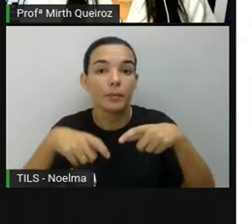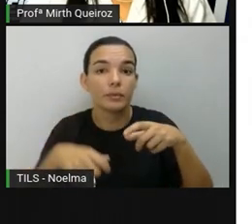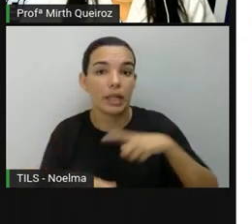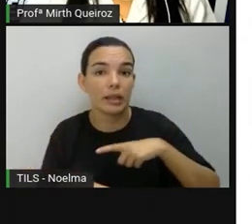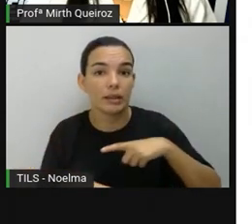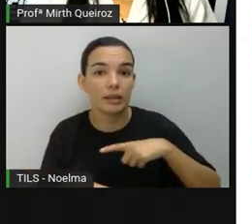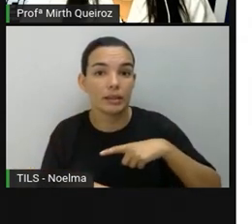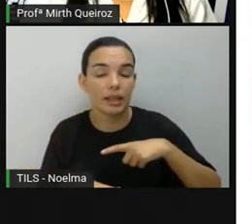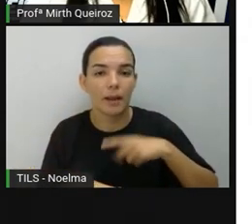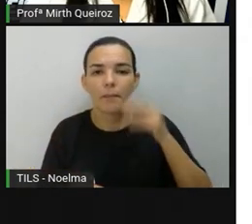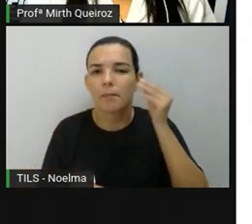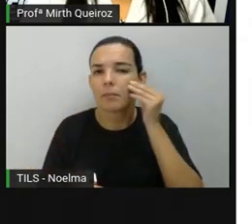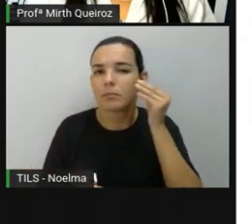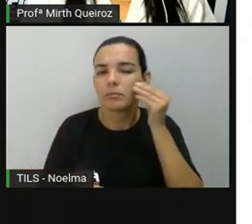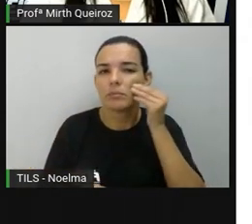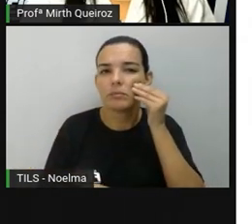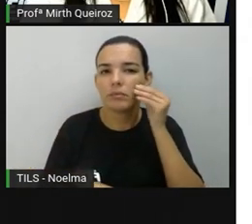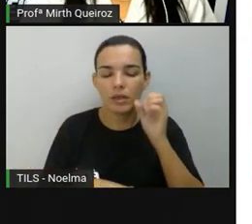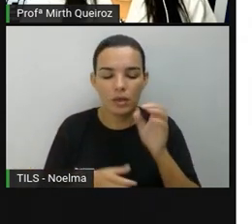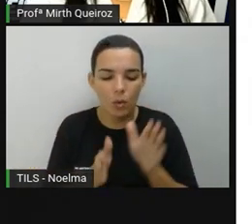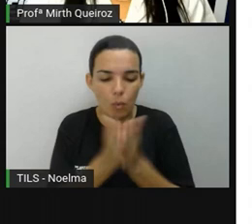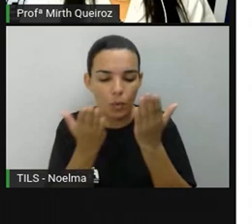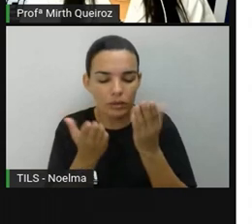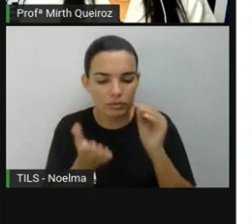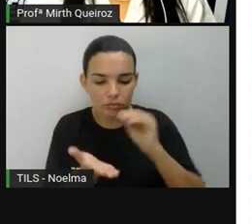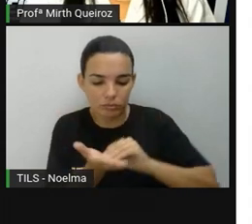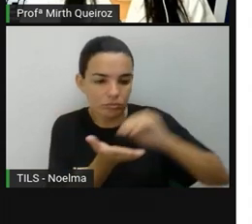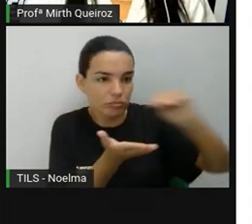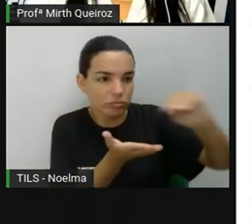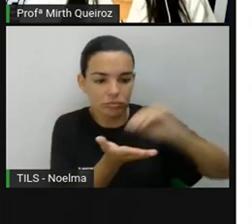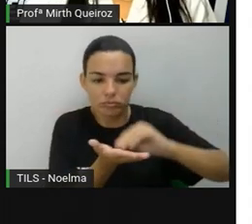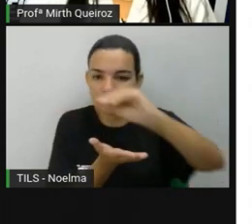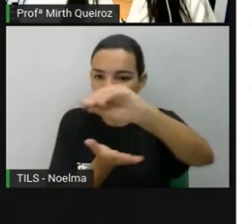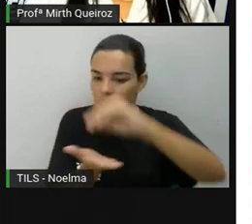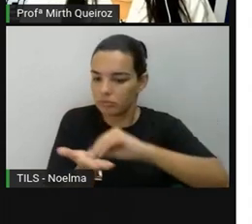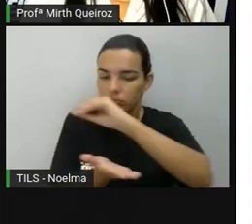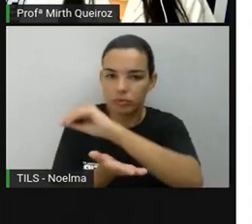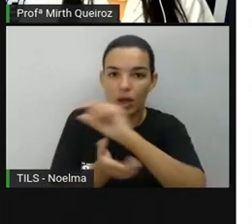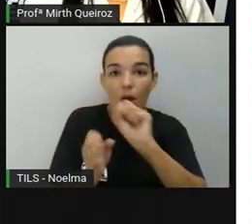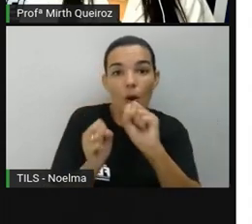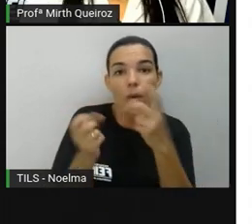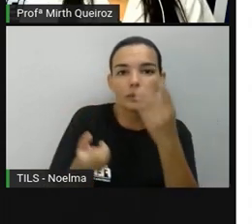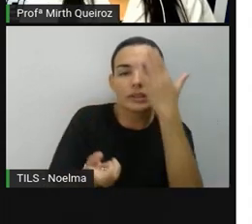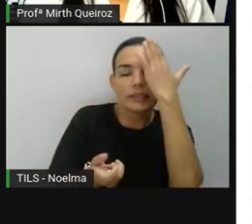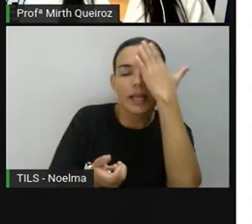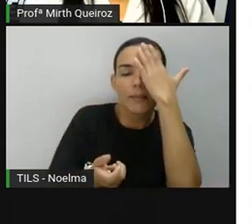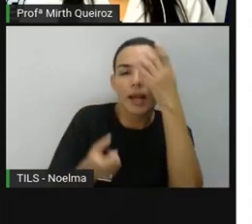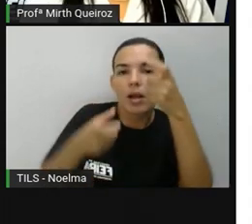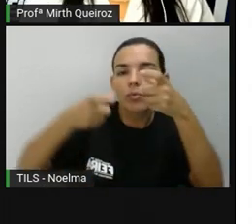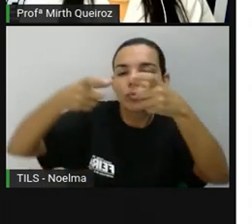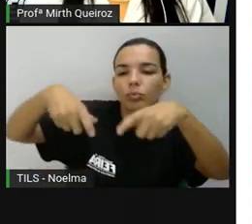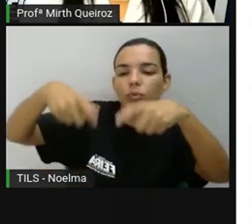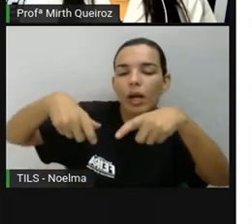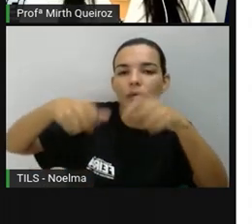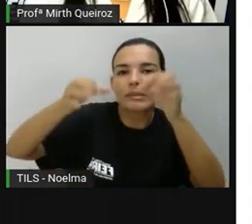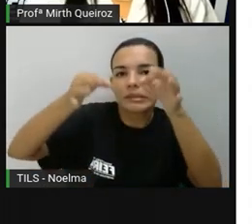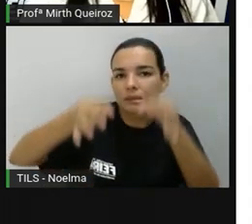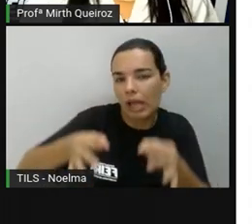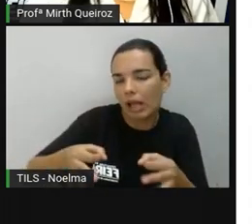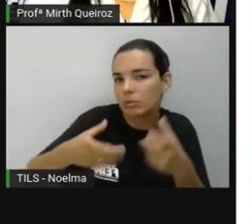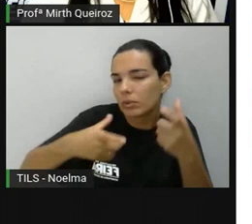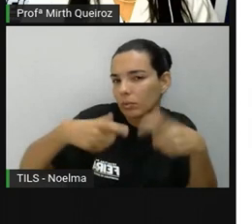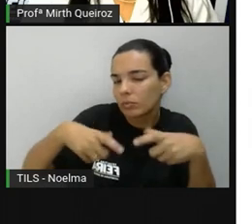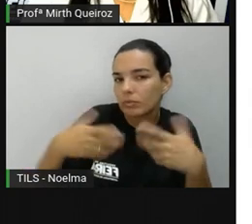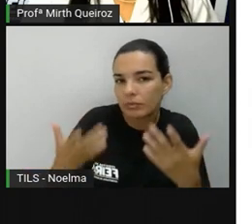referência quando nos deslocamos ou quando queremos saber uma posição relativa. É